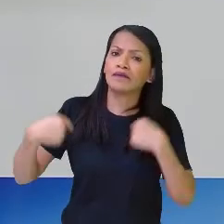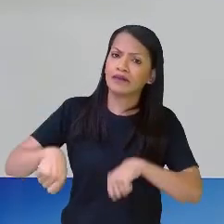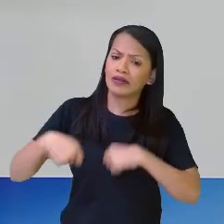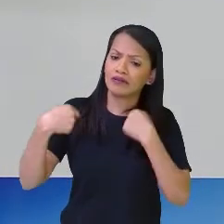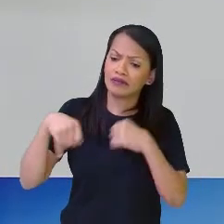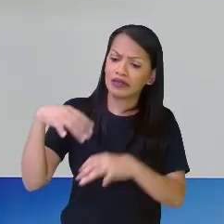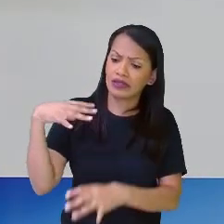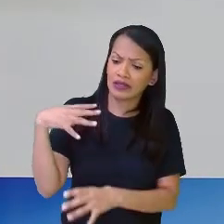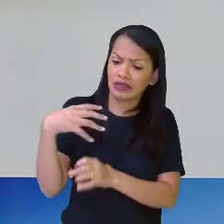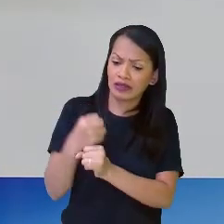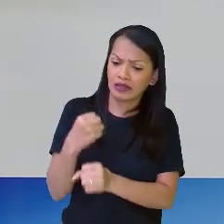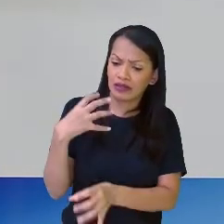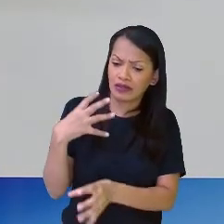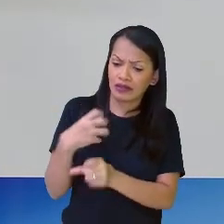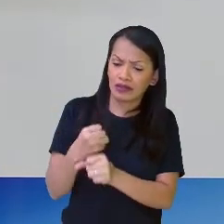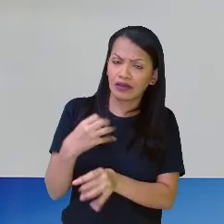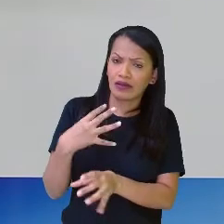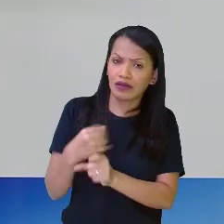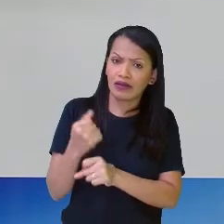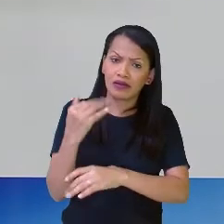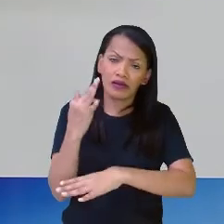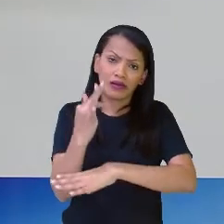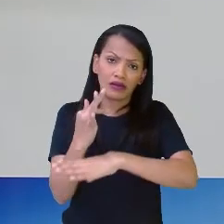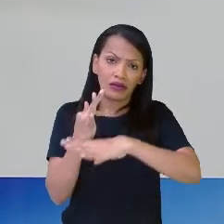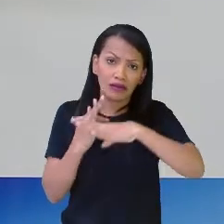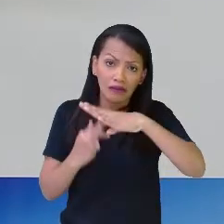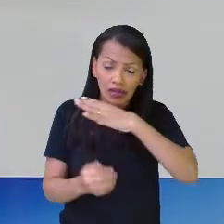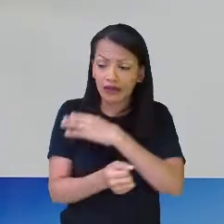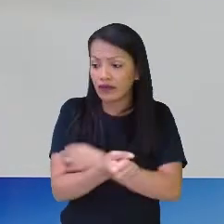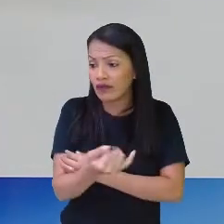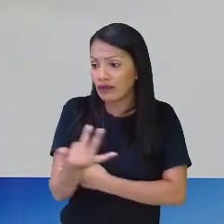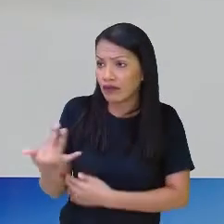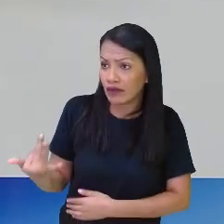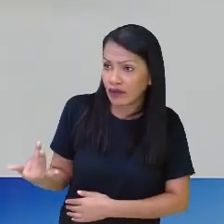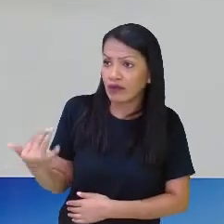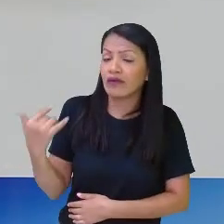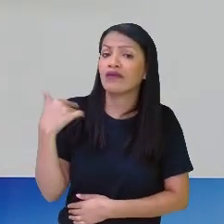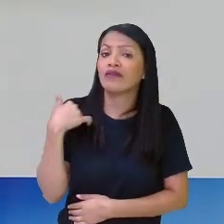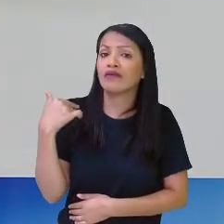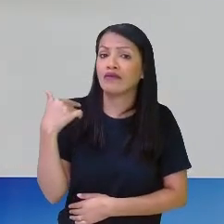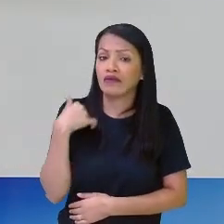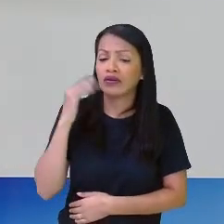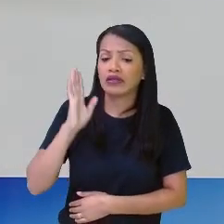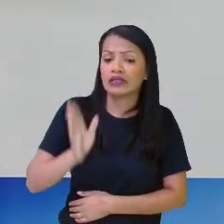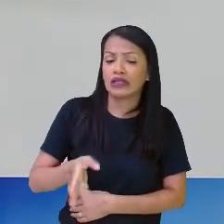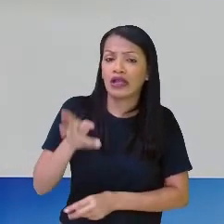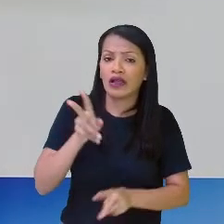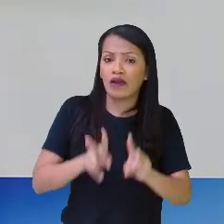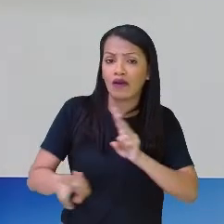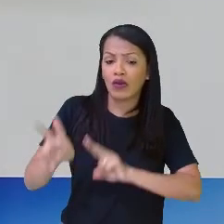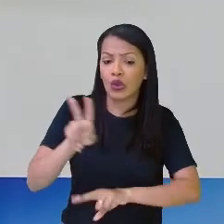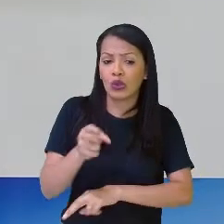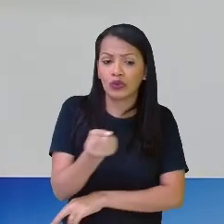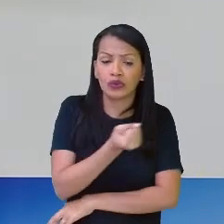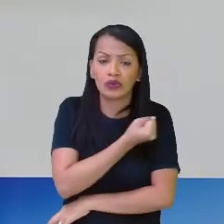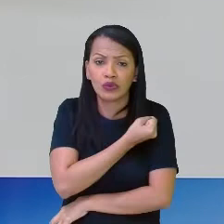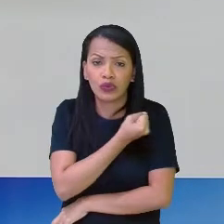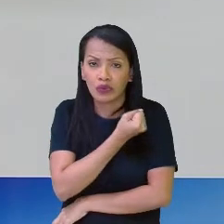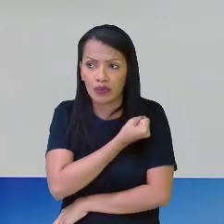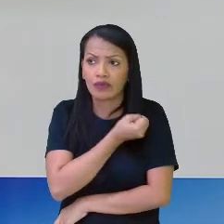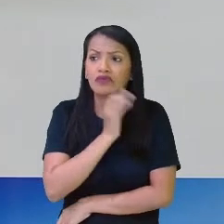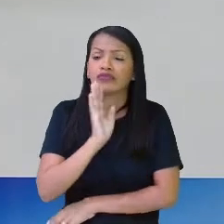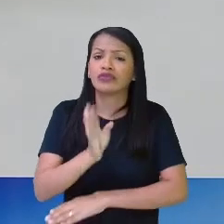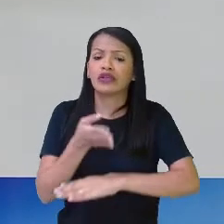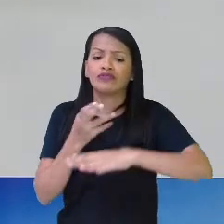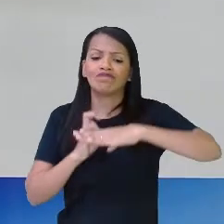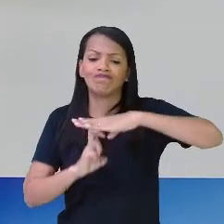calcular uma fração daquela quantidade, você pega a fração e já olha esse número que está embaixo. Que